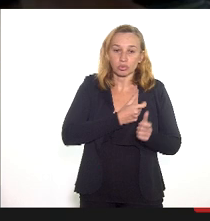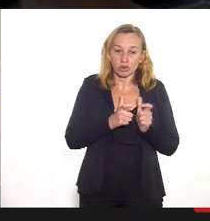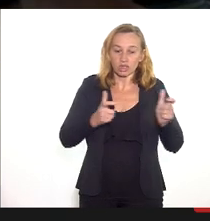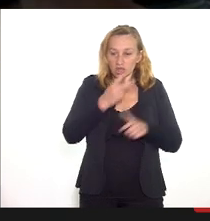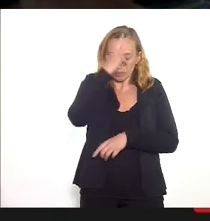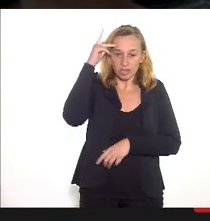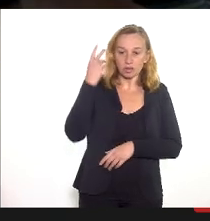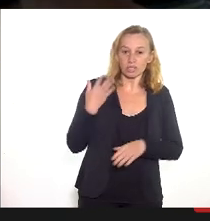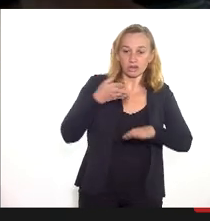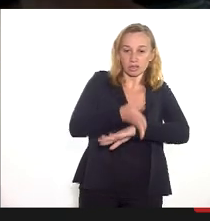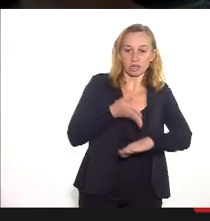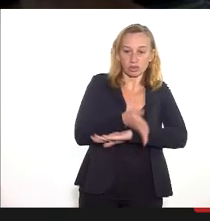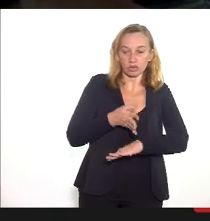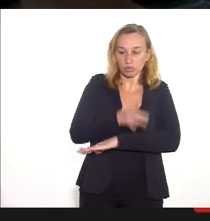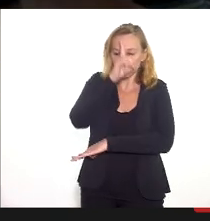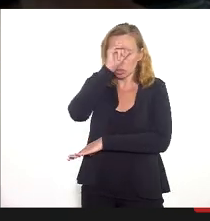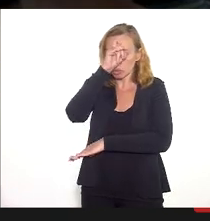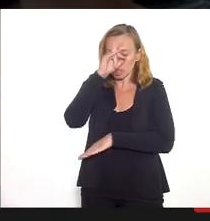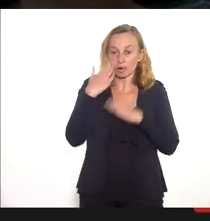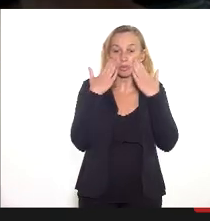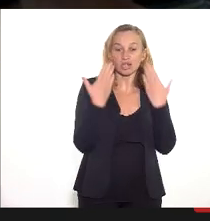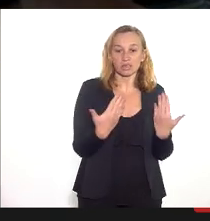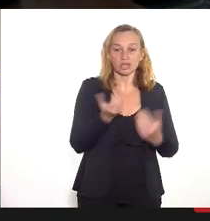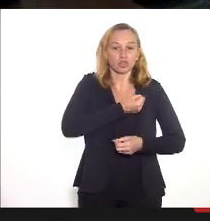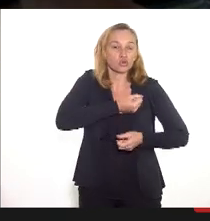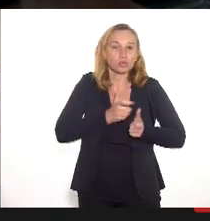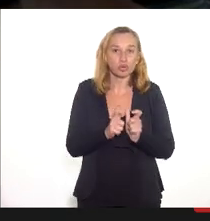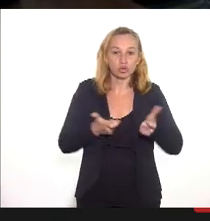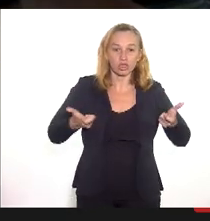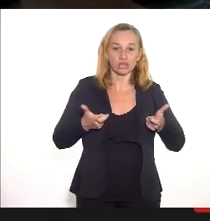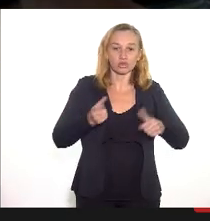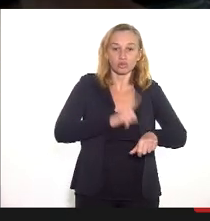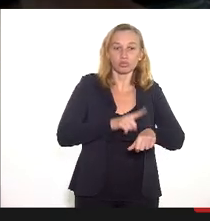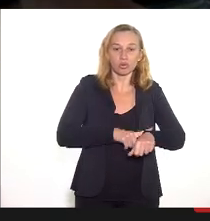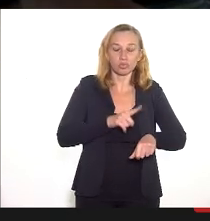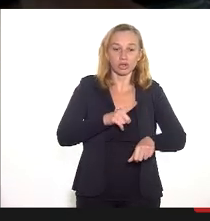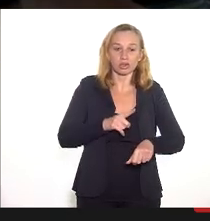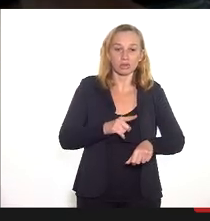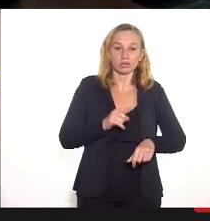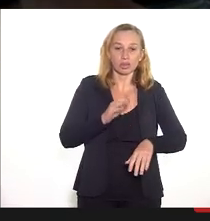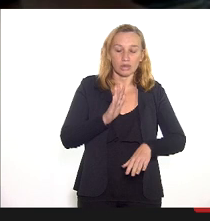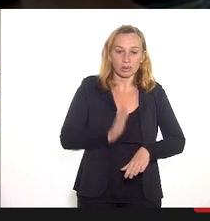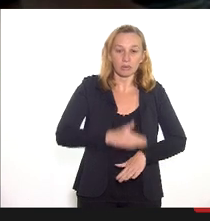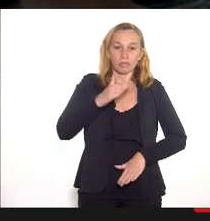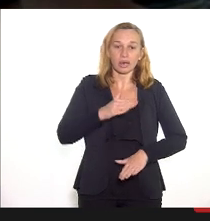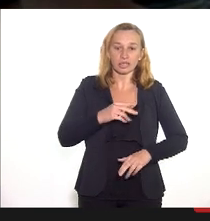curvas epidemiológicas, apresentando aumento nos momentos maior pico da onda.